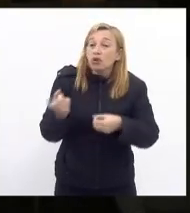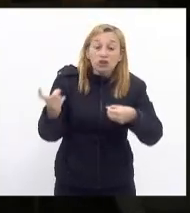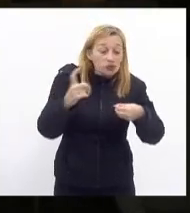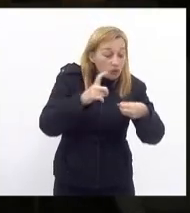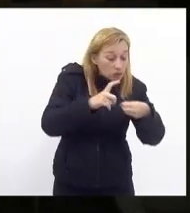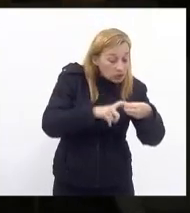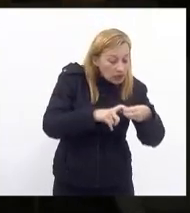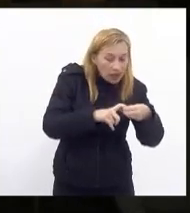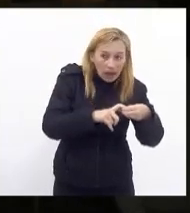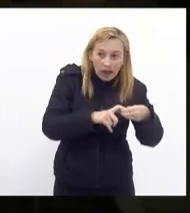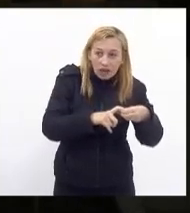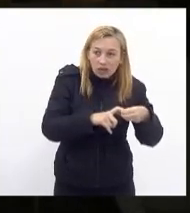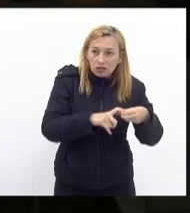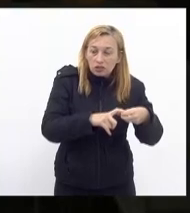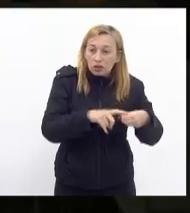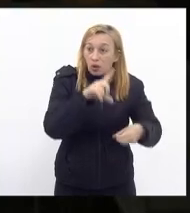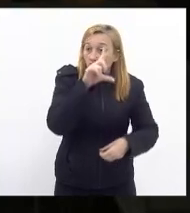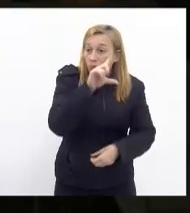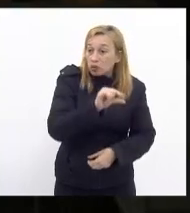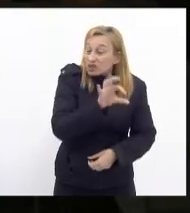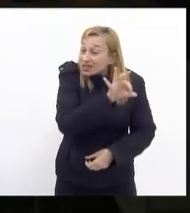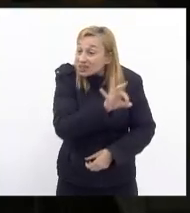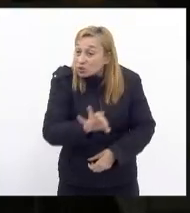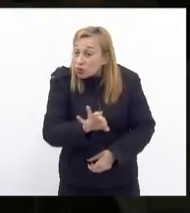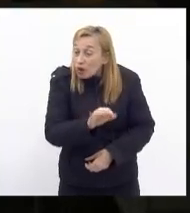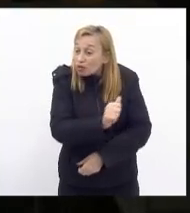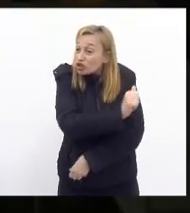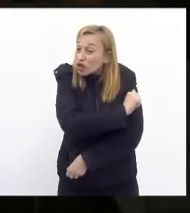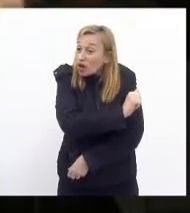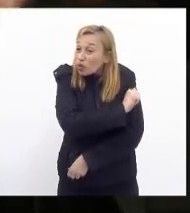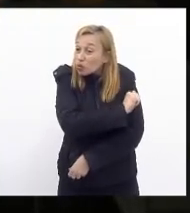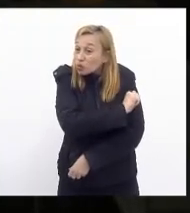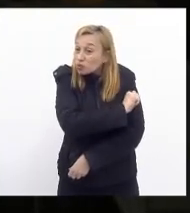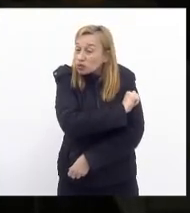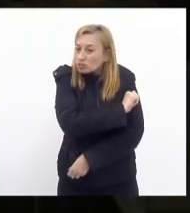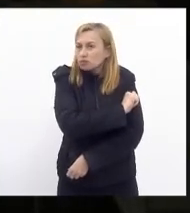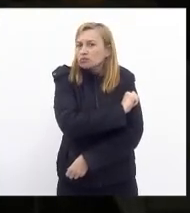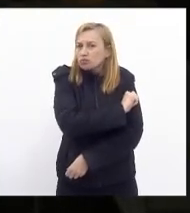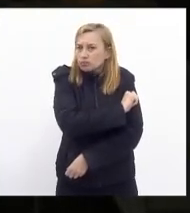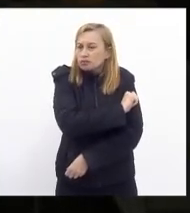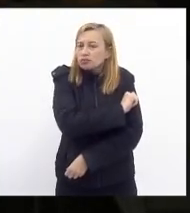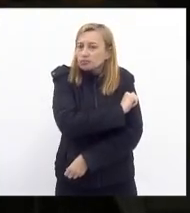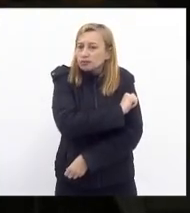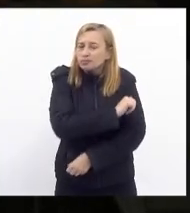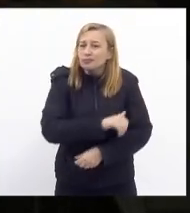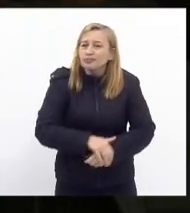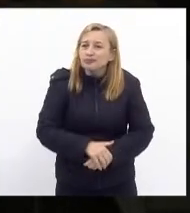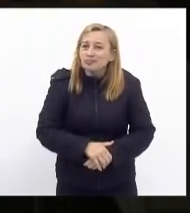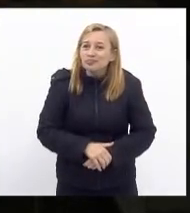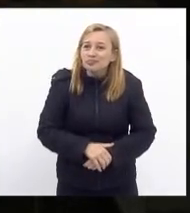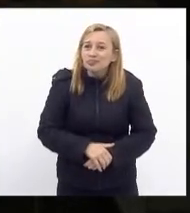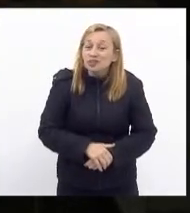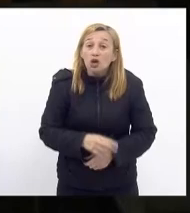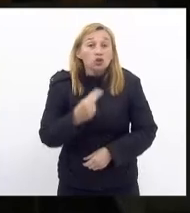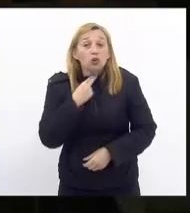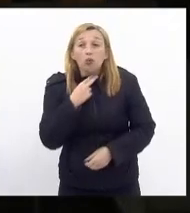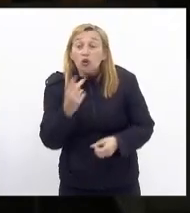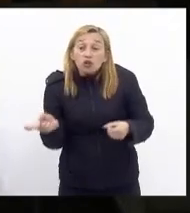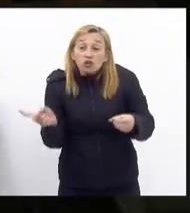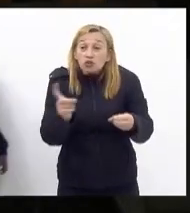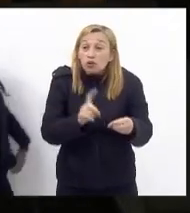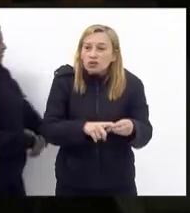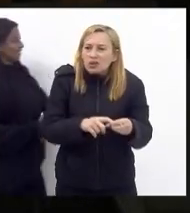com um percentual muito baixo de alunos não é? escolas muito grandes muito esvaziadas nem se pode voltar